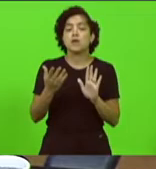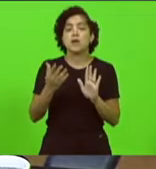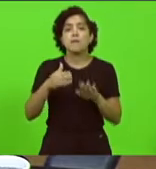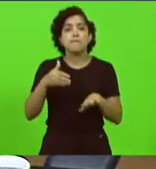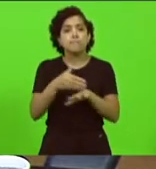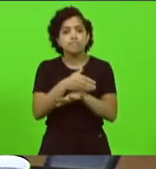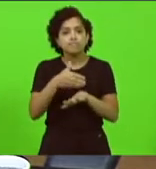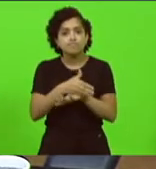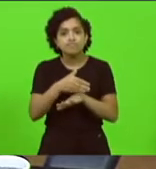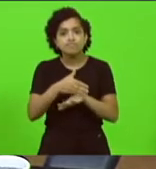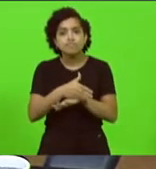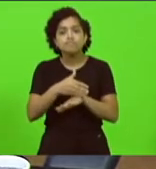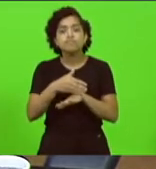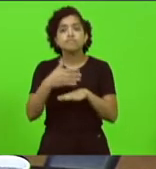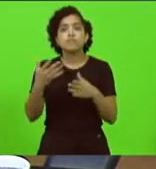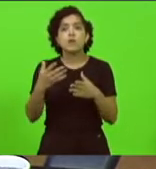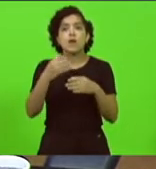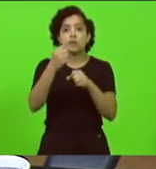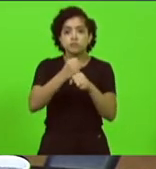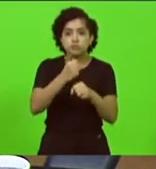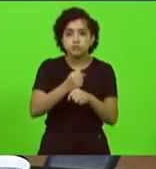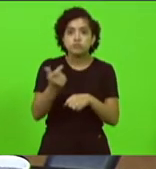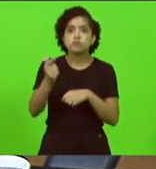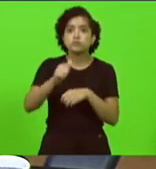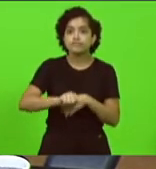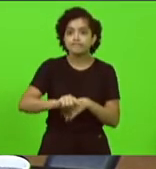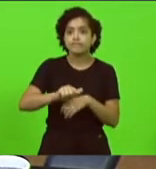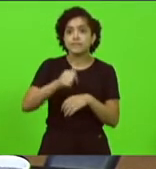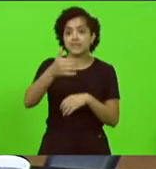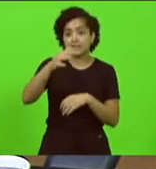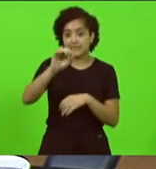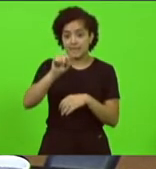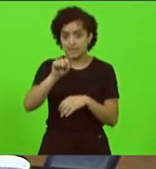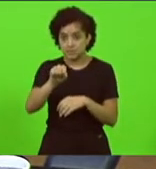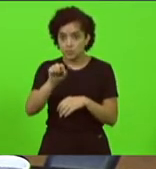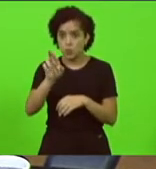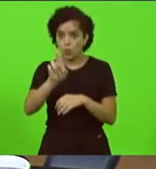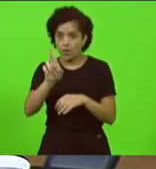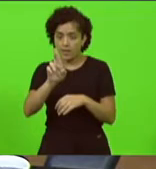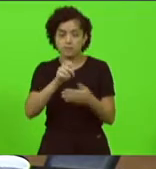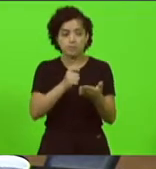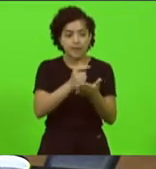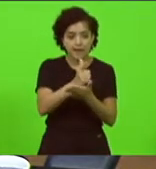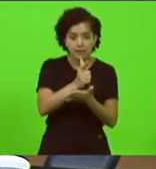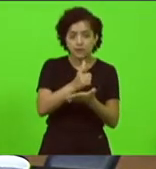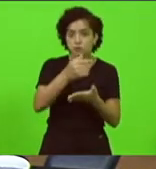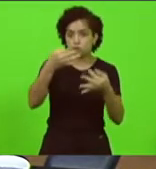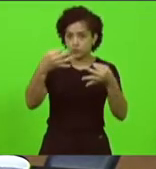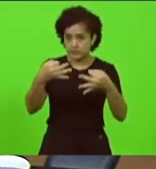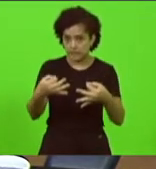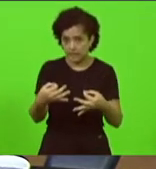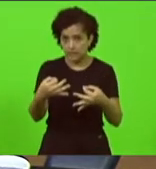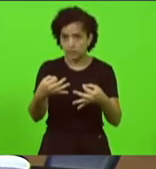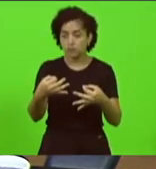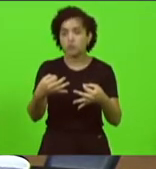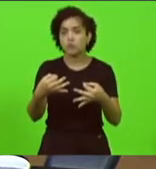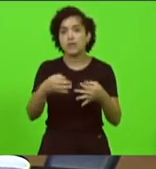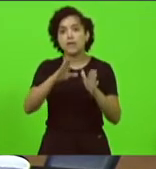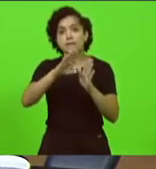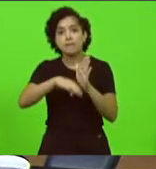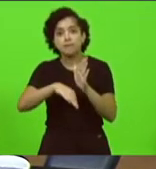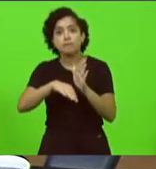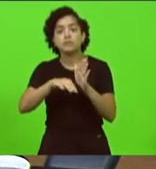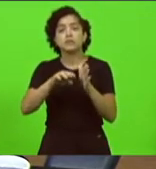reconstrói que é de 10 mil reais em que o agricultor pagando em dia tem um rebate de 5 mil reais então ele paga